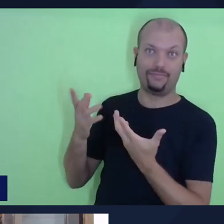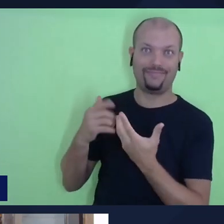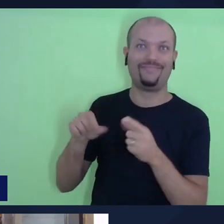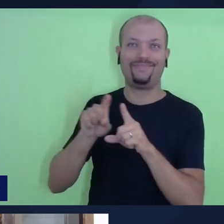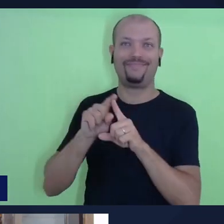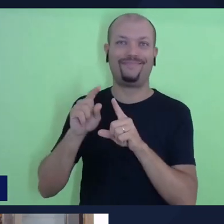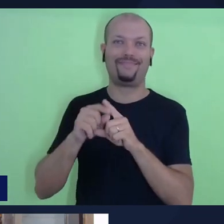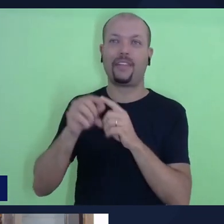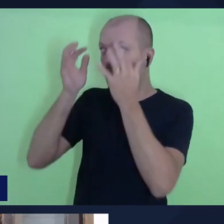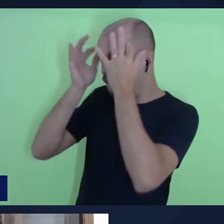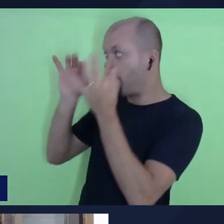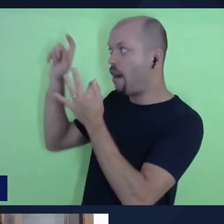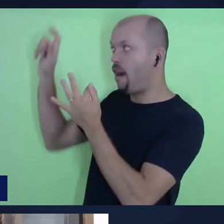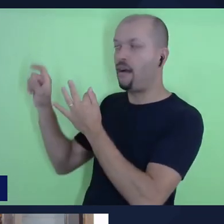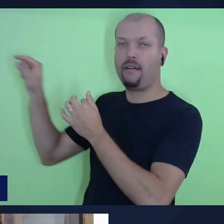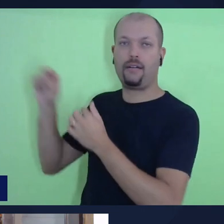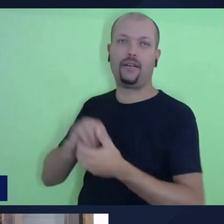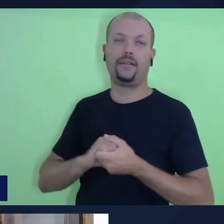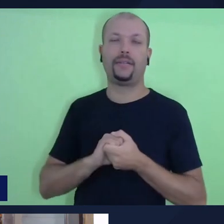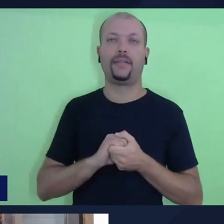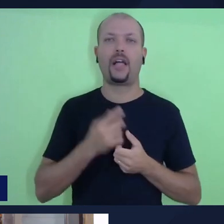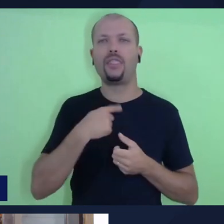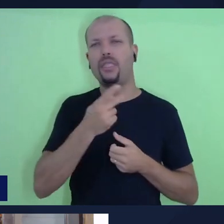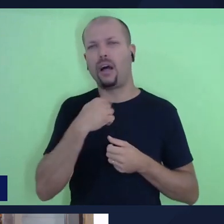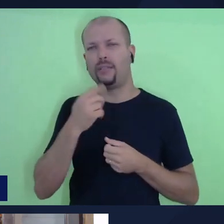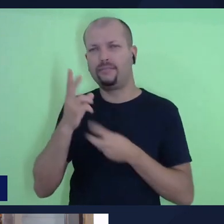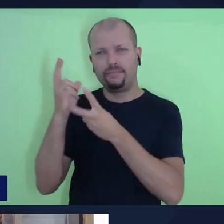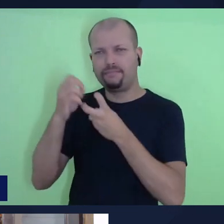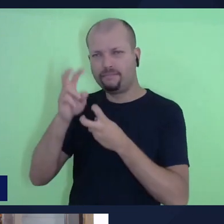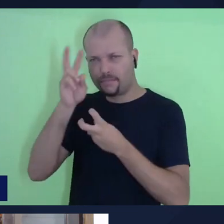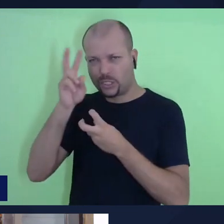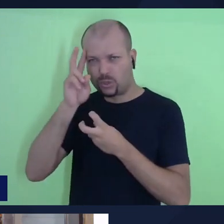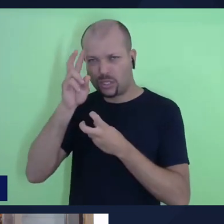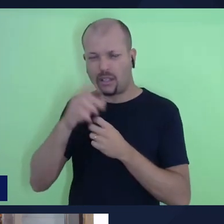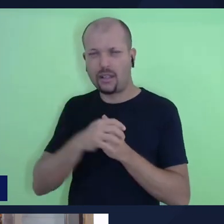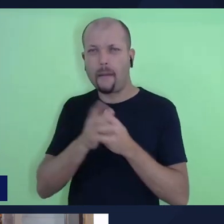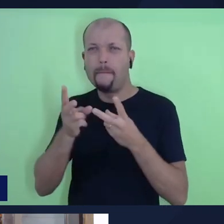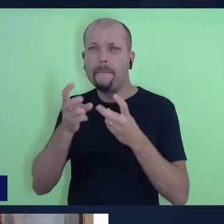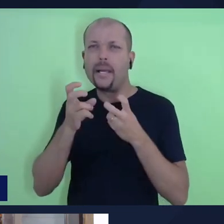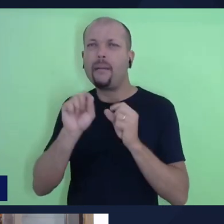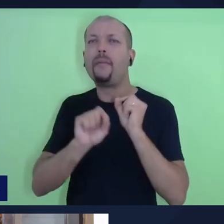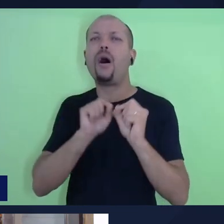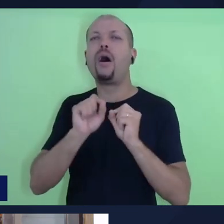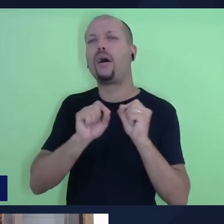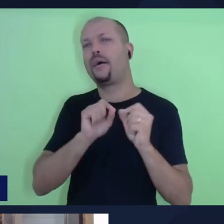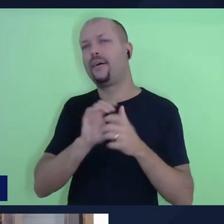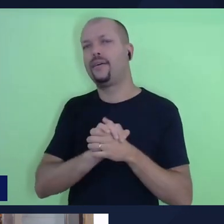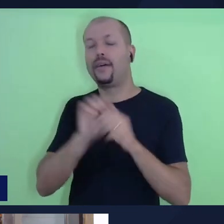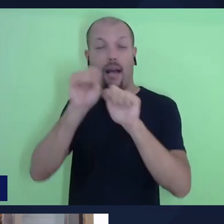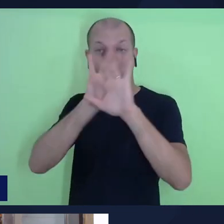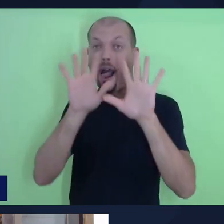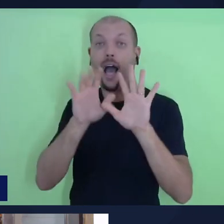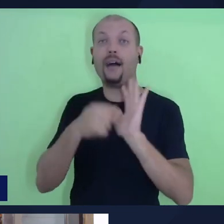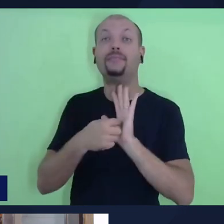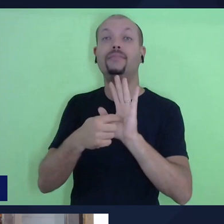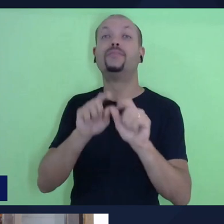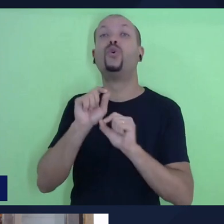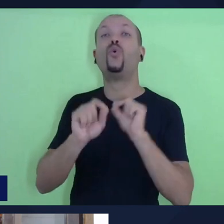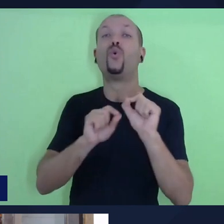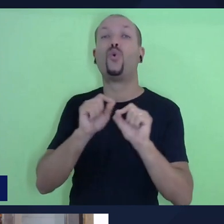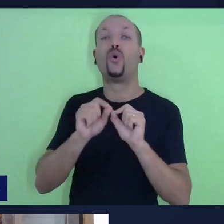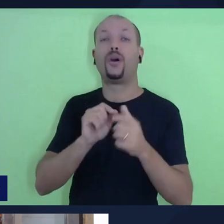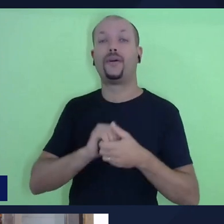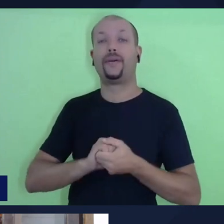fidelidade a ele. Quando a gente olha para a segunda-feira, a gente vê mais clara essa apresentação dessa,